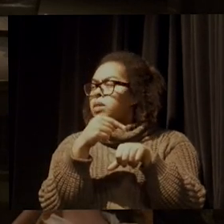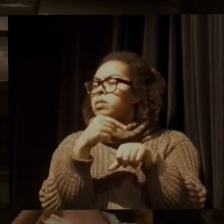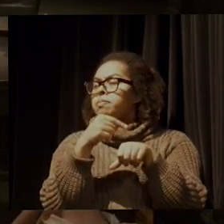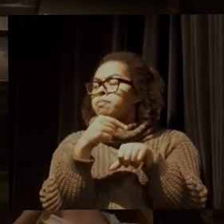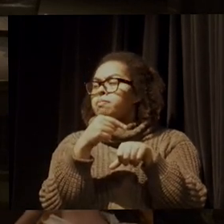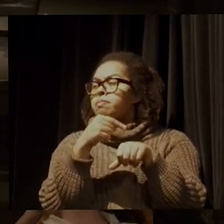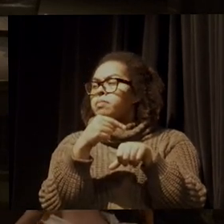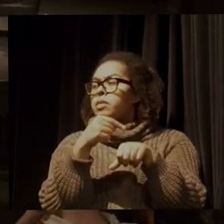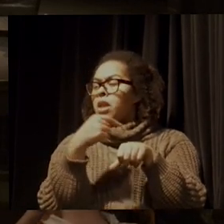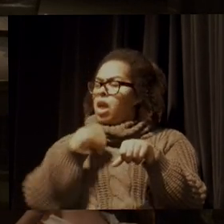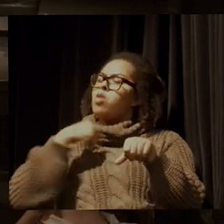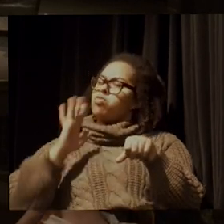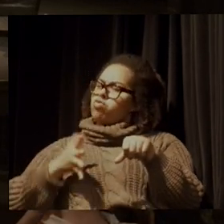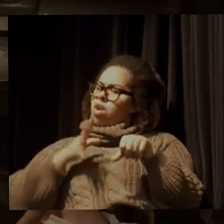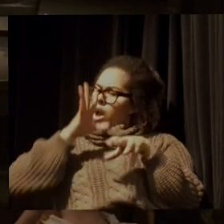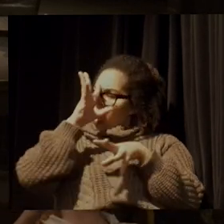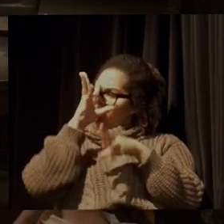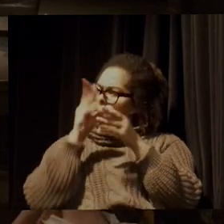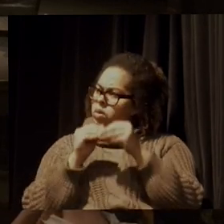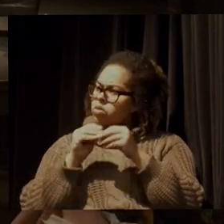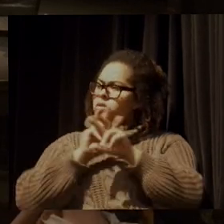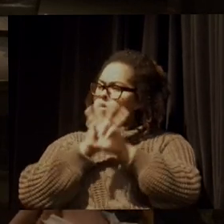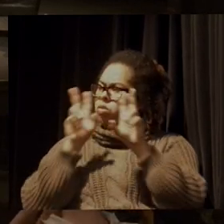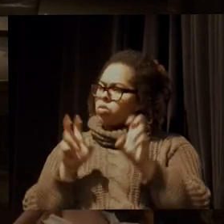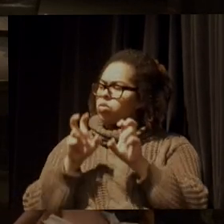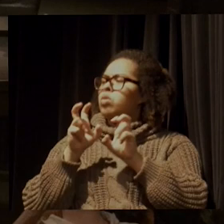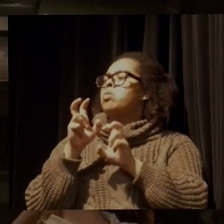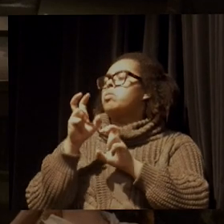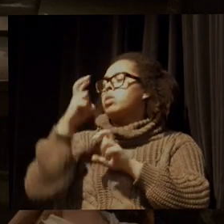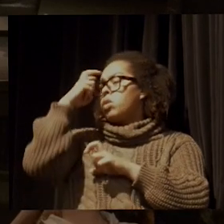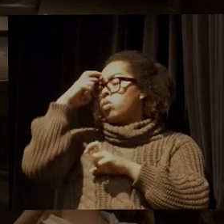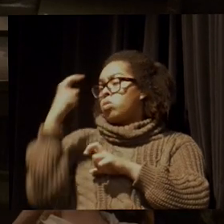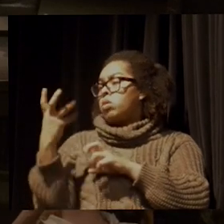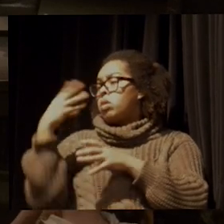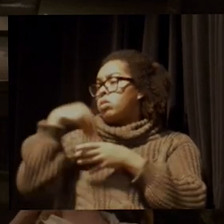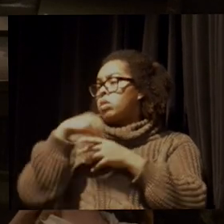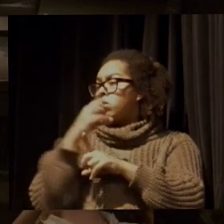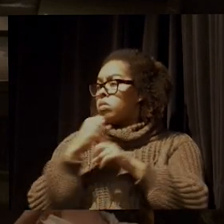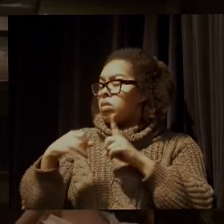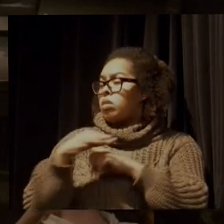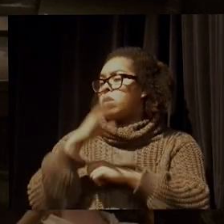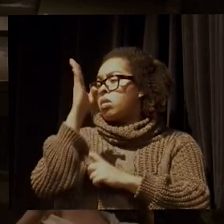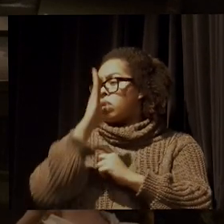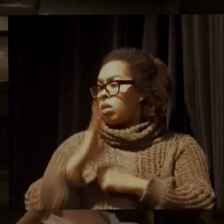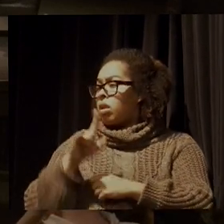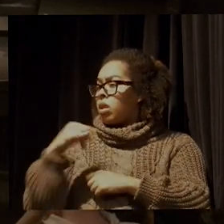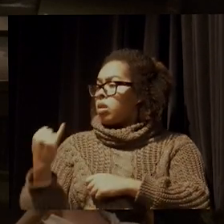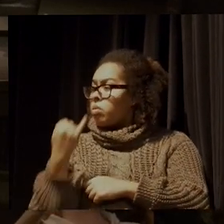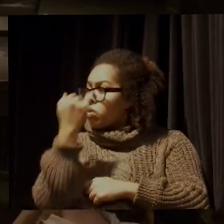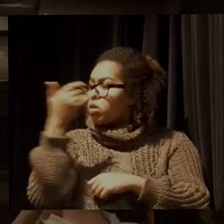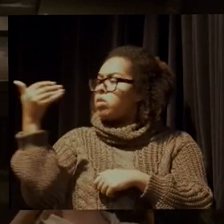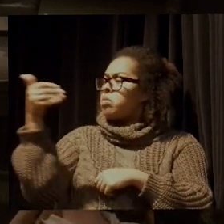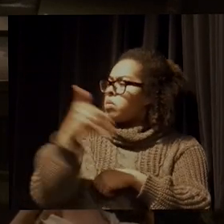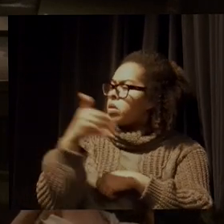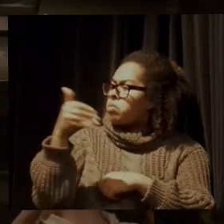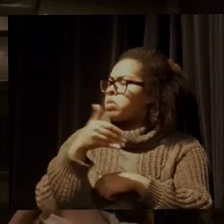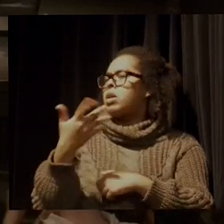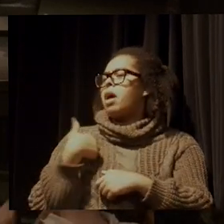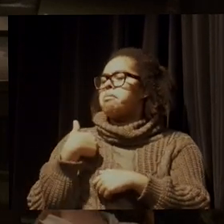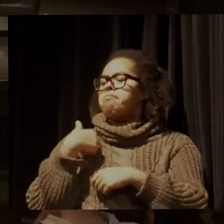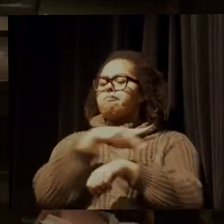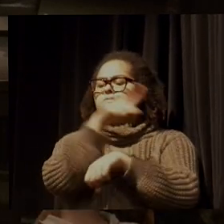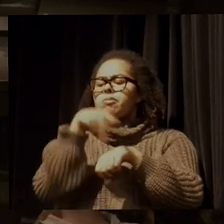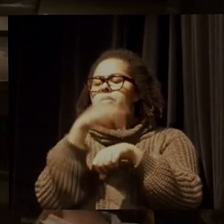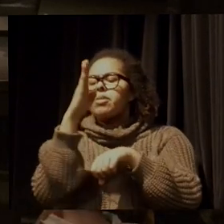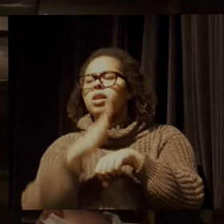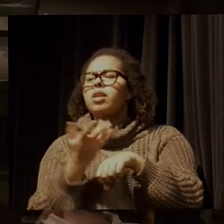uma noção cultural da sociedade brasileira que era importante participar para discutir o país que nós queríamos.